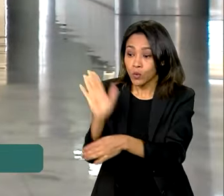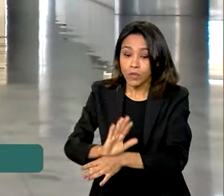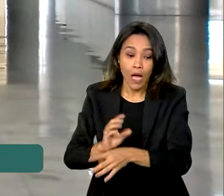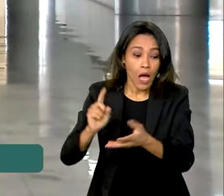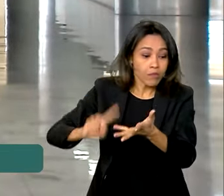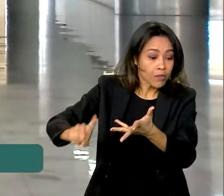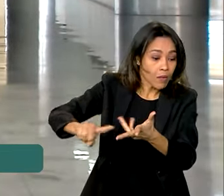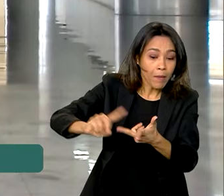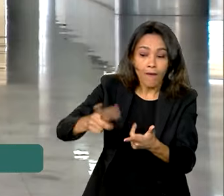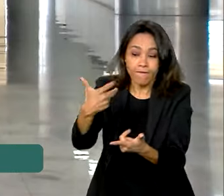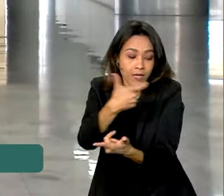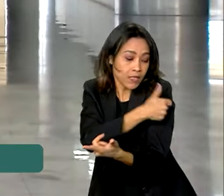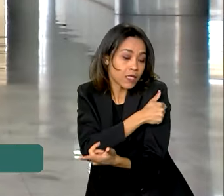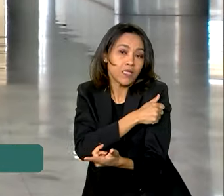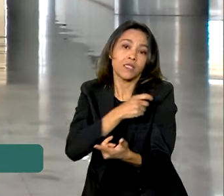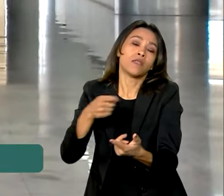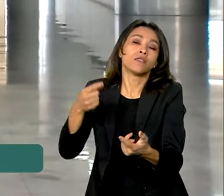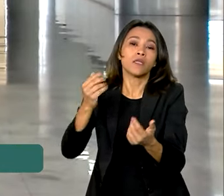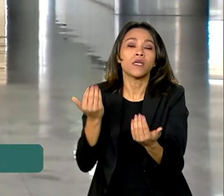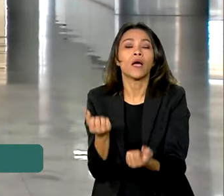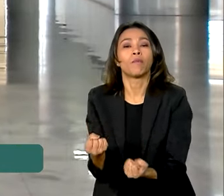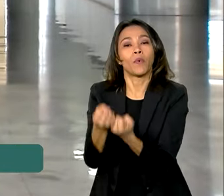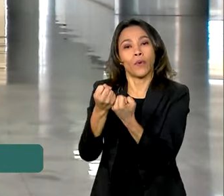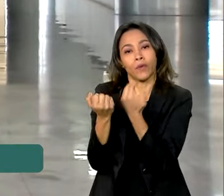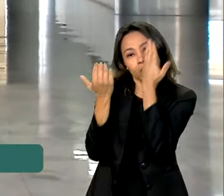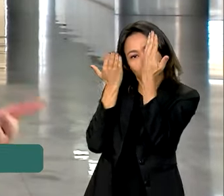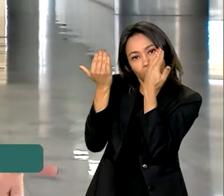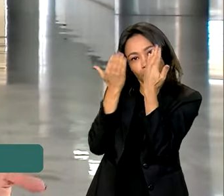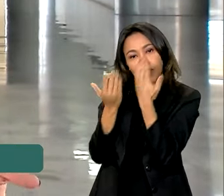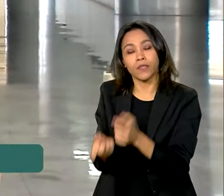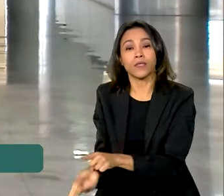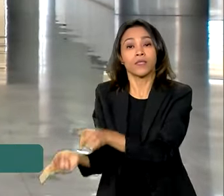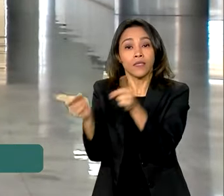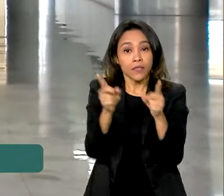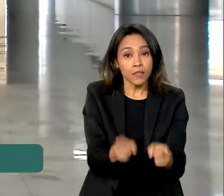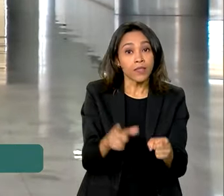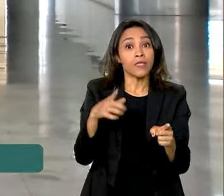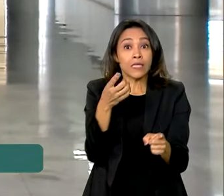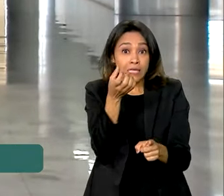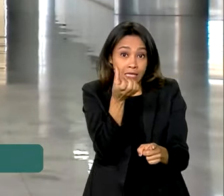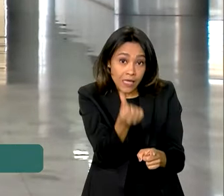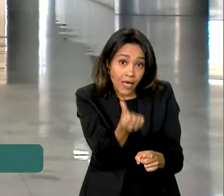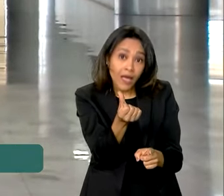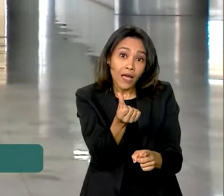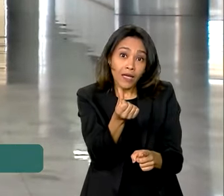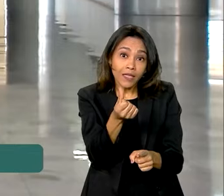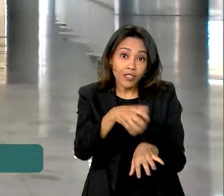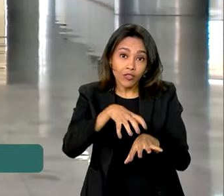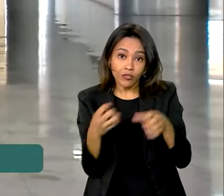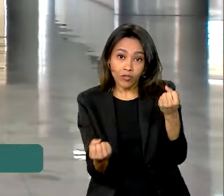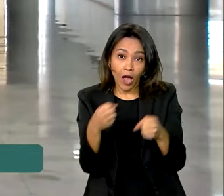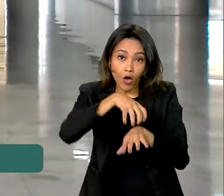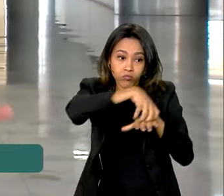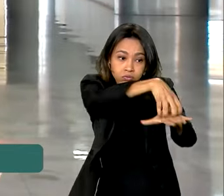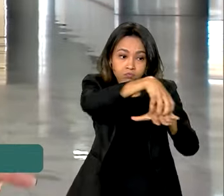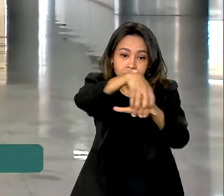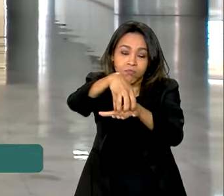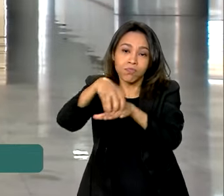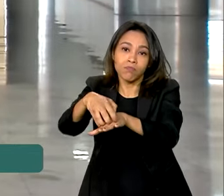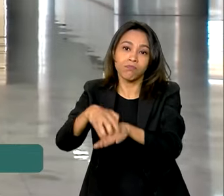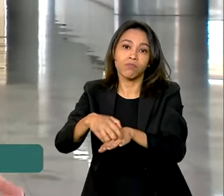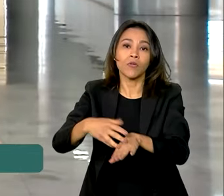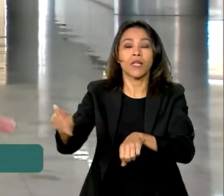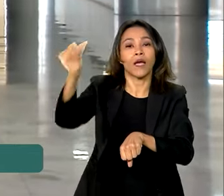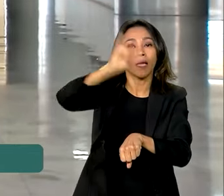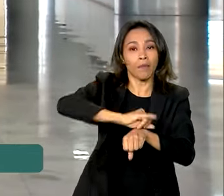-ups e vacinas e apoio psicológico. No primeiro momento, 6 unidades vão circular pelas cidades de Belém, no